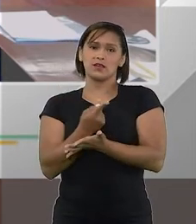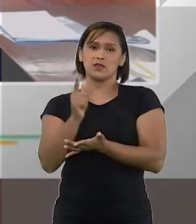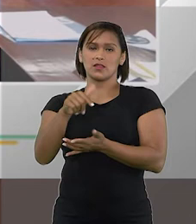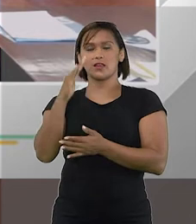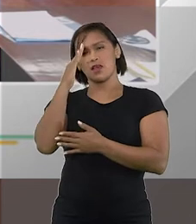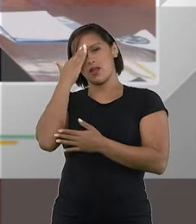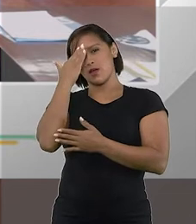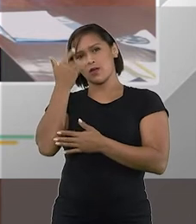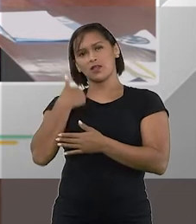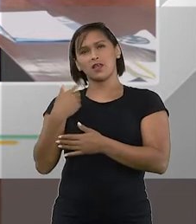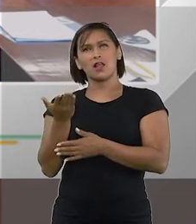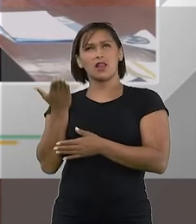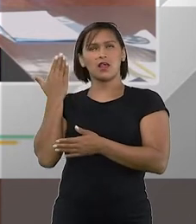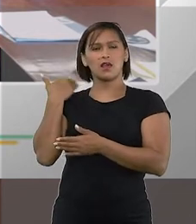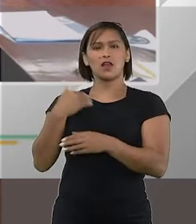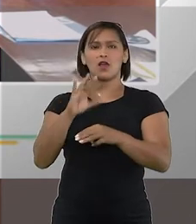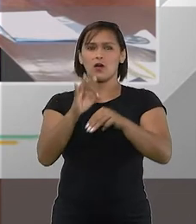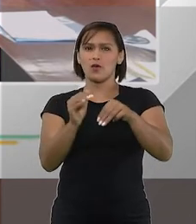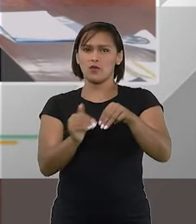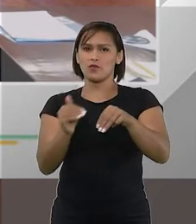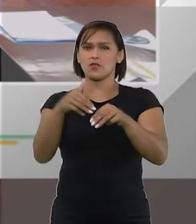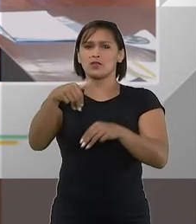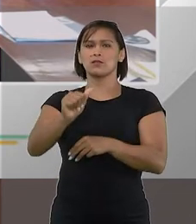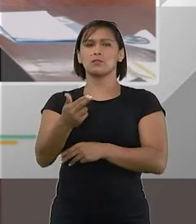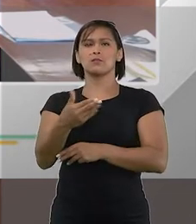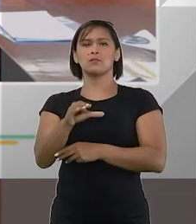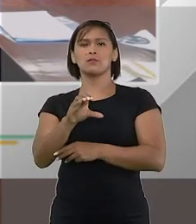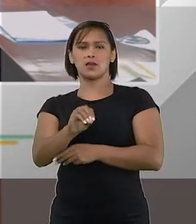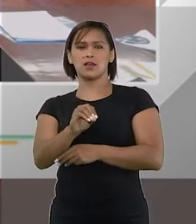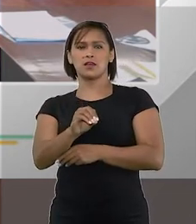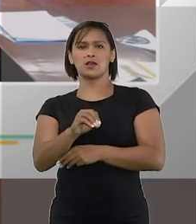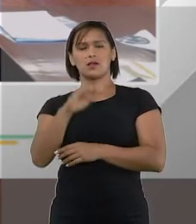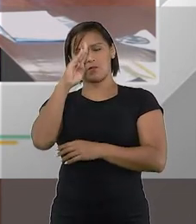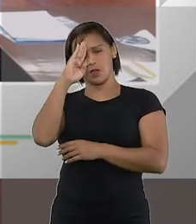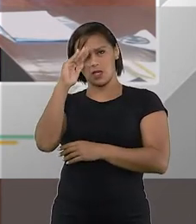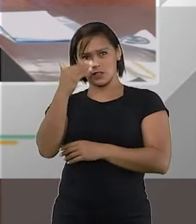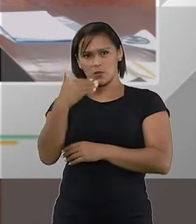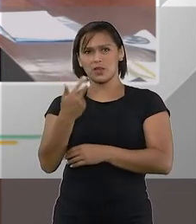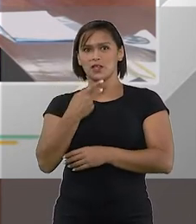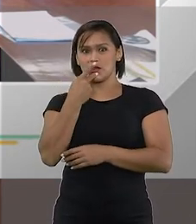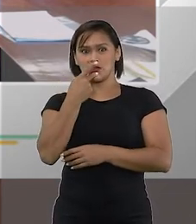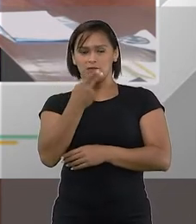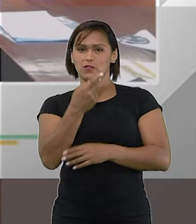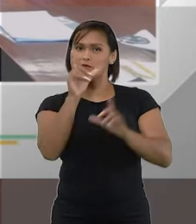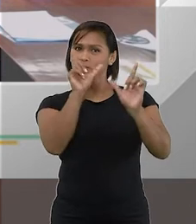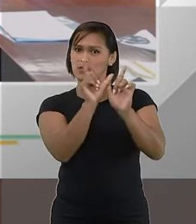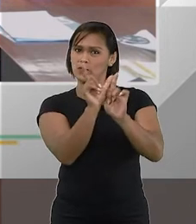sentir capitaneado no voto do ministro Marco Aurélio Belizia quem rende as minhas homenagens